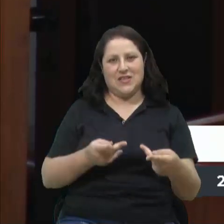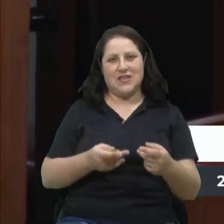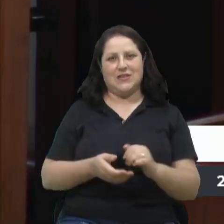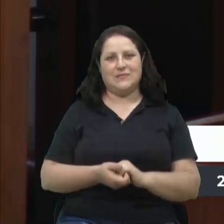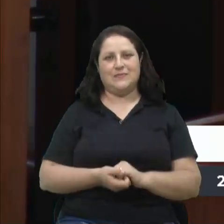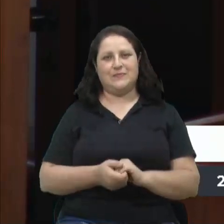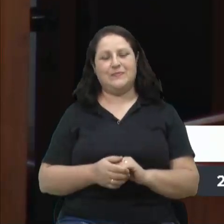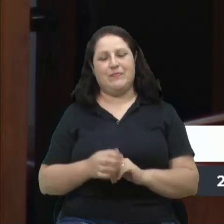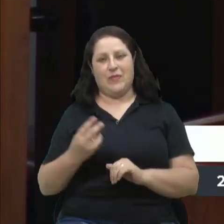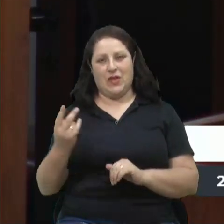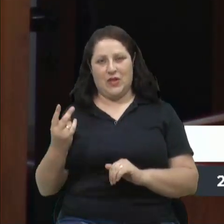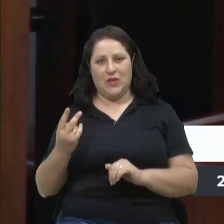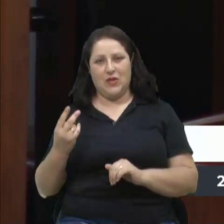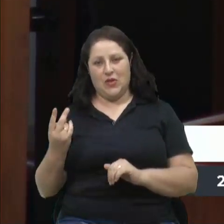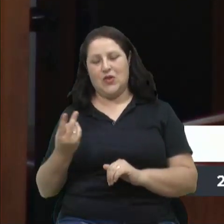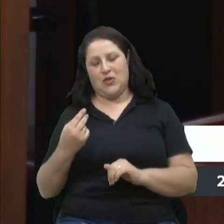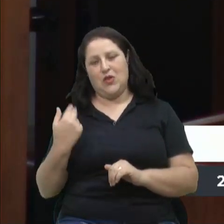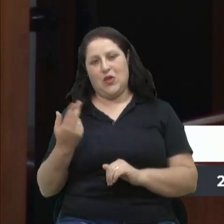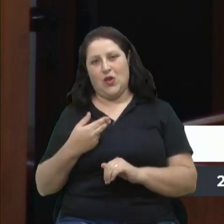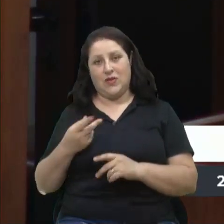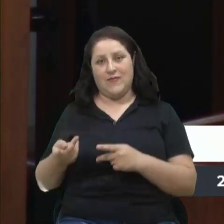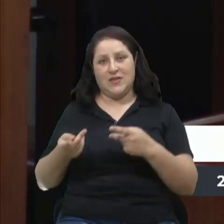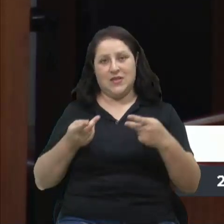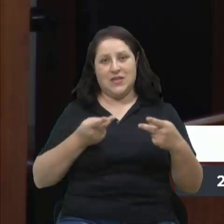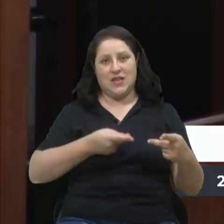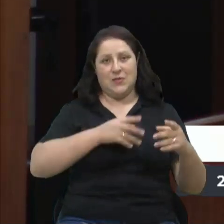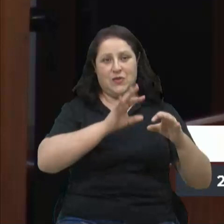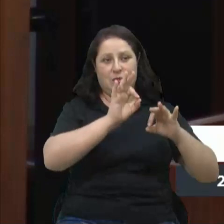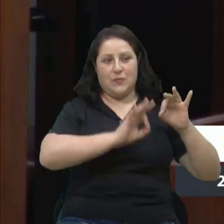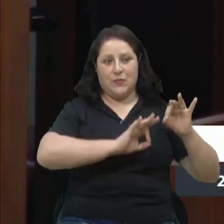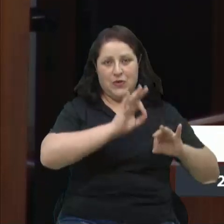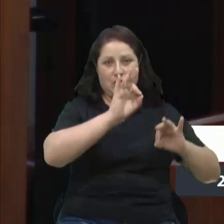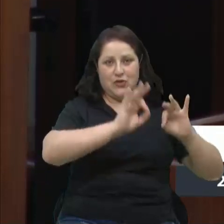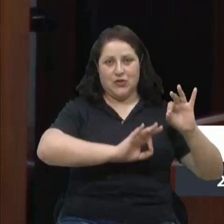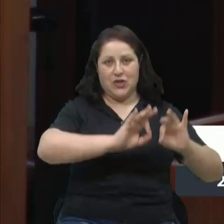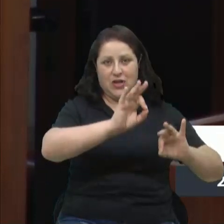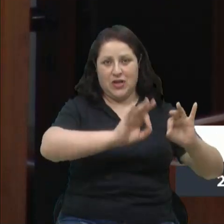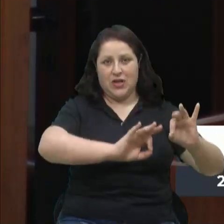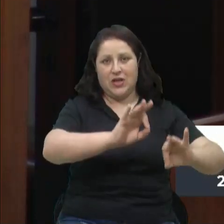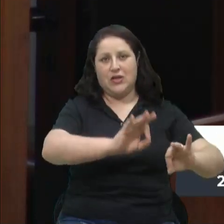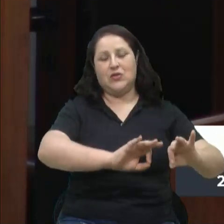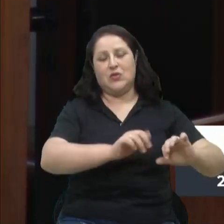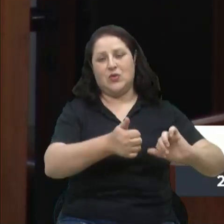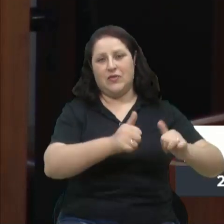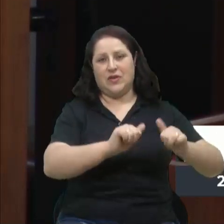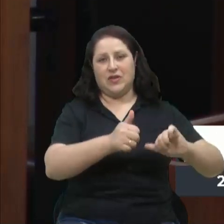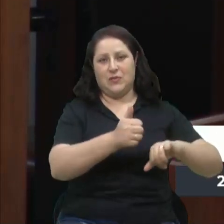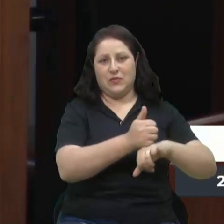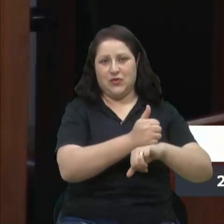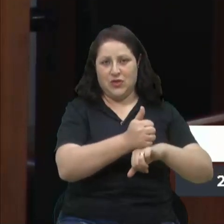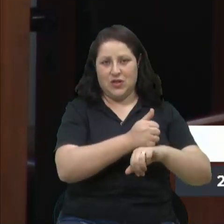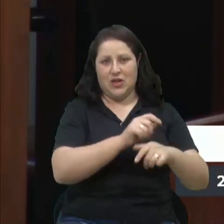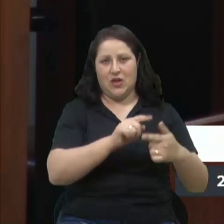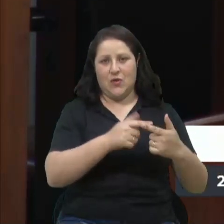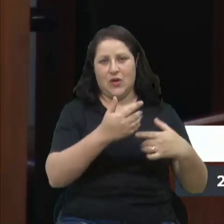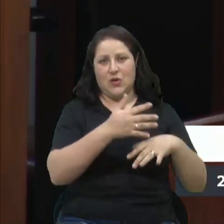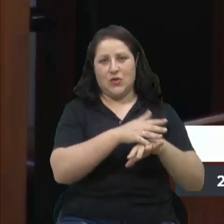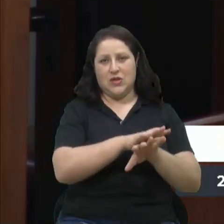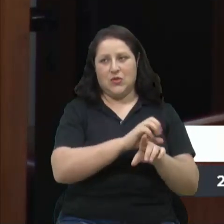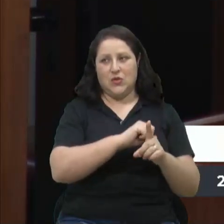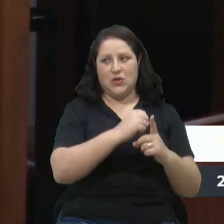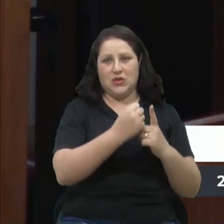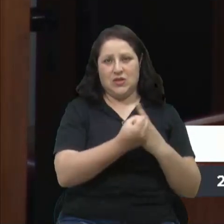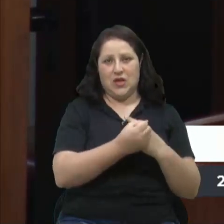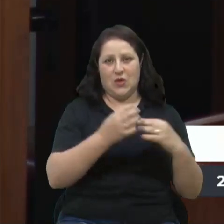Então, visitamos ontem todos esses projetos de inclusão social, de qualificação profissional, de turismo,